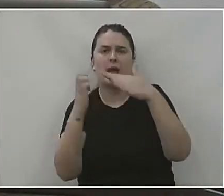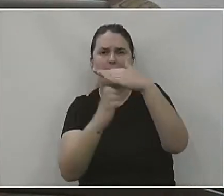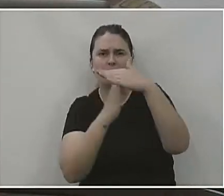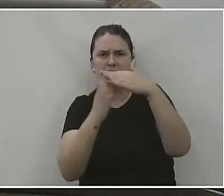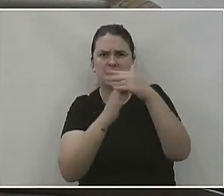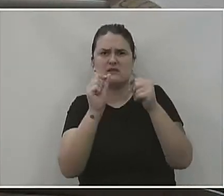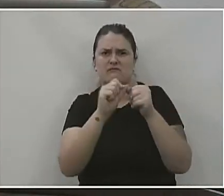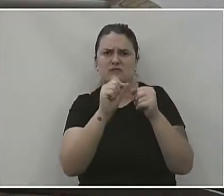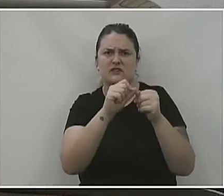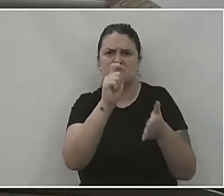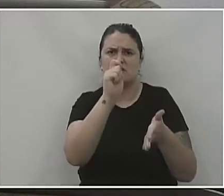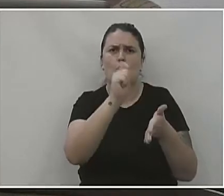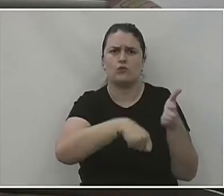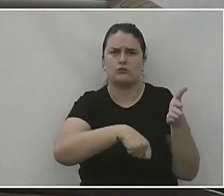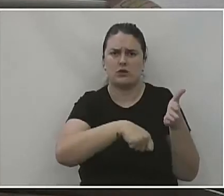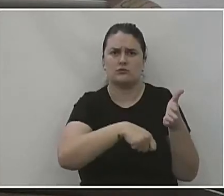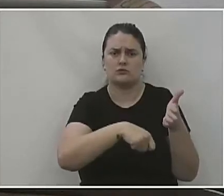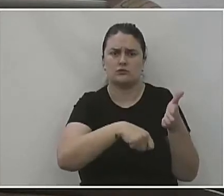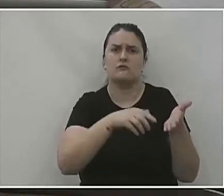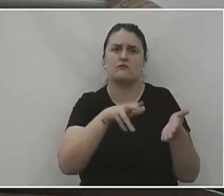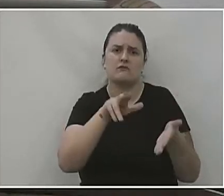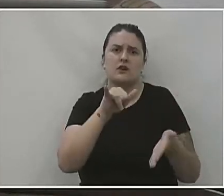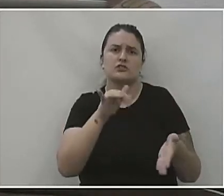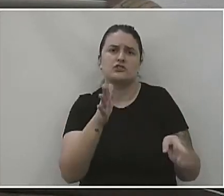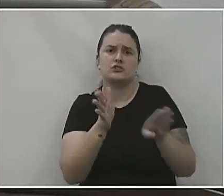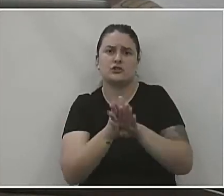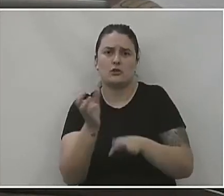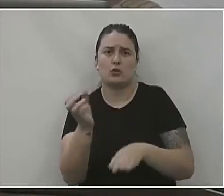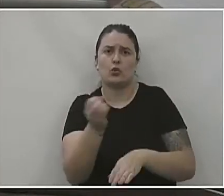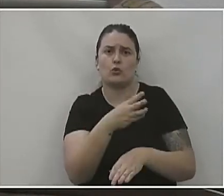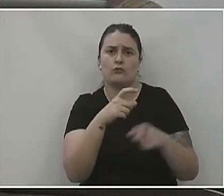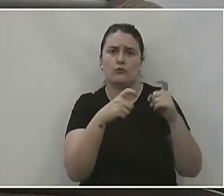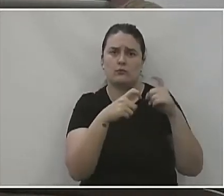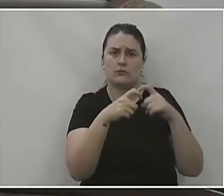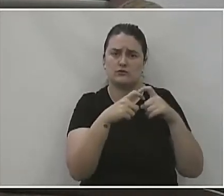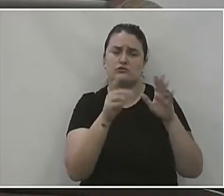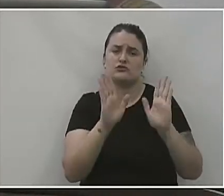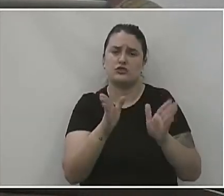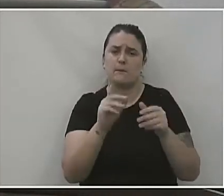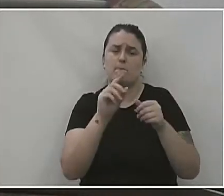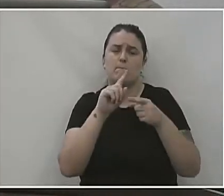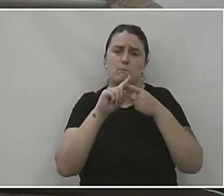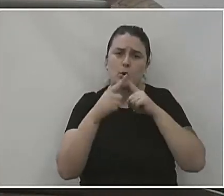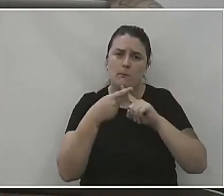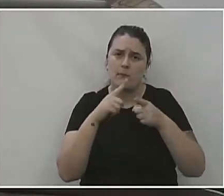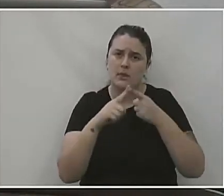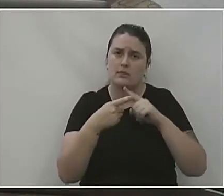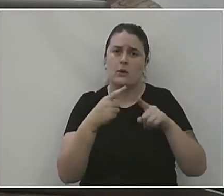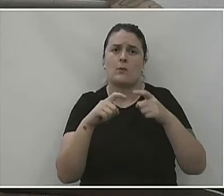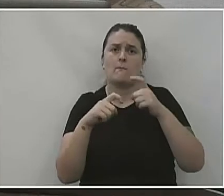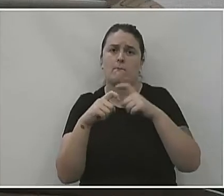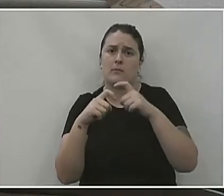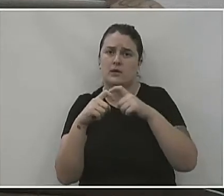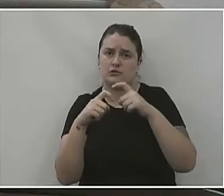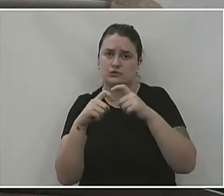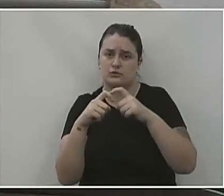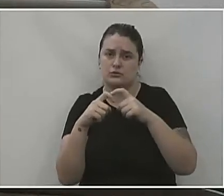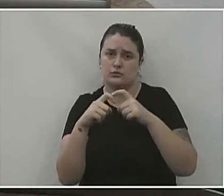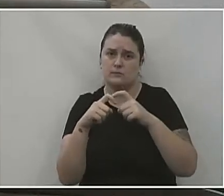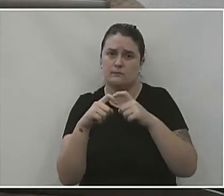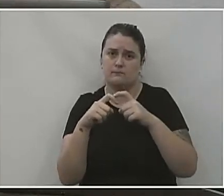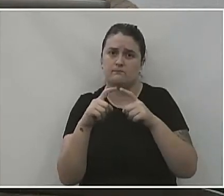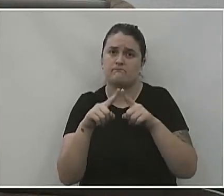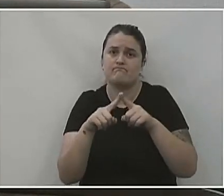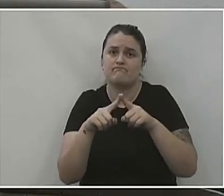contratualizada desde a gestão passada e eles estão prometendo para nós, médicos, mas como eu falei antes, é